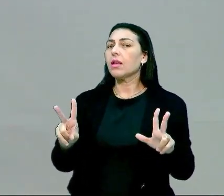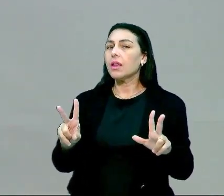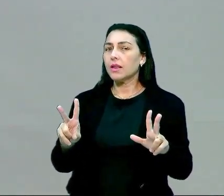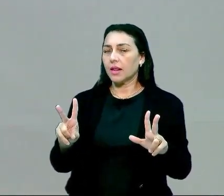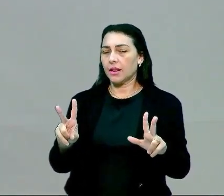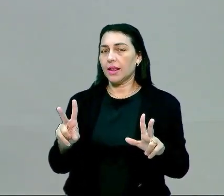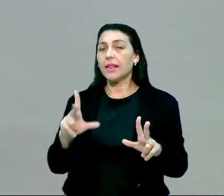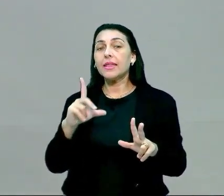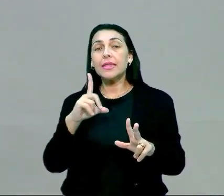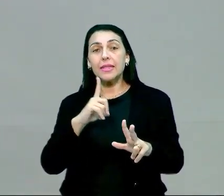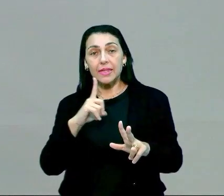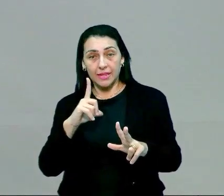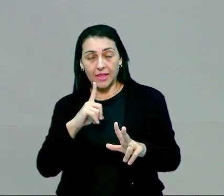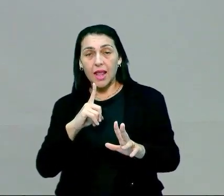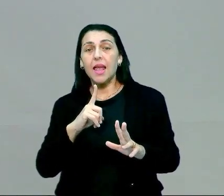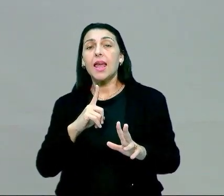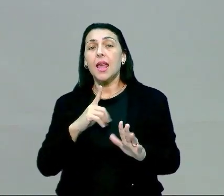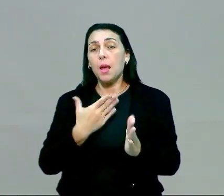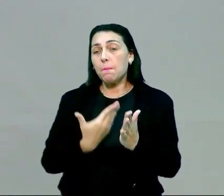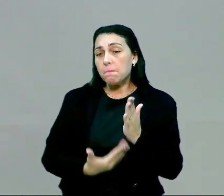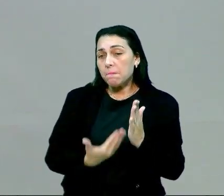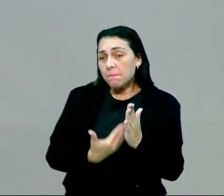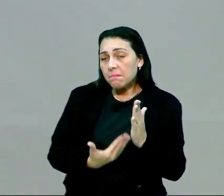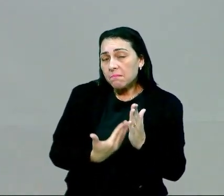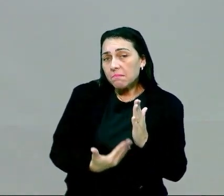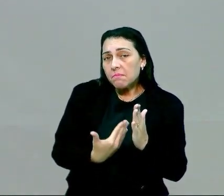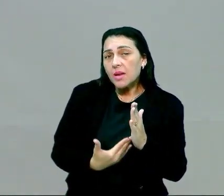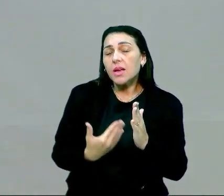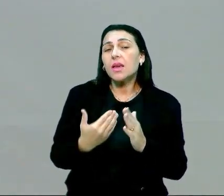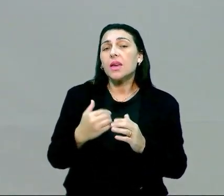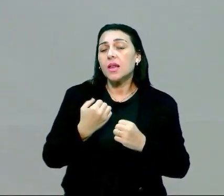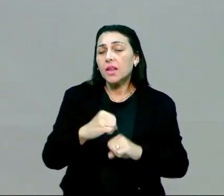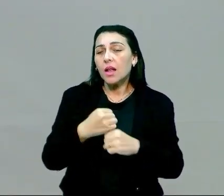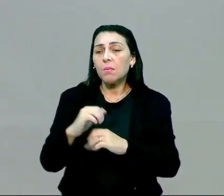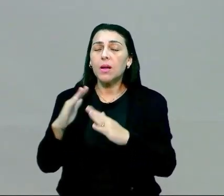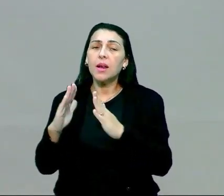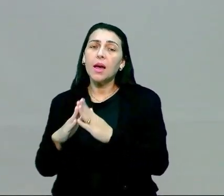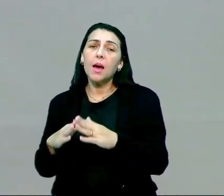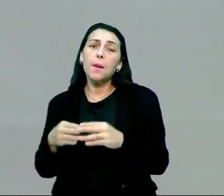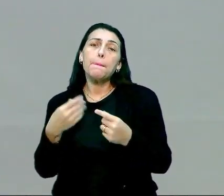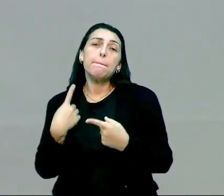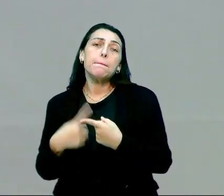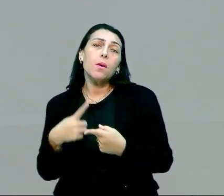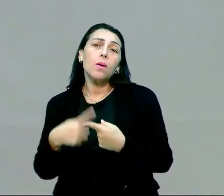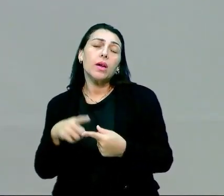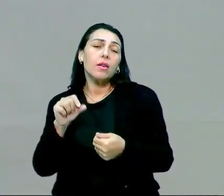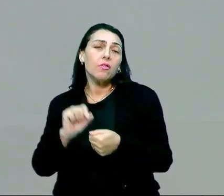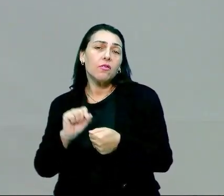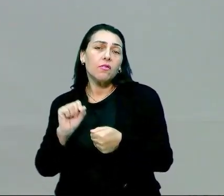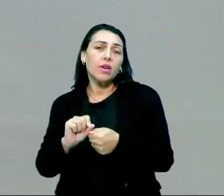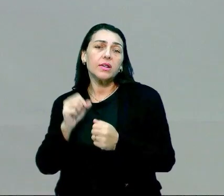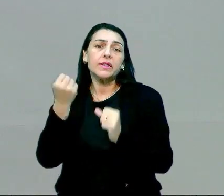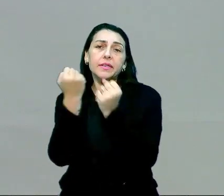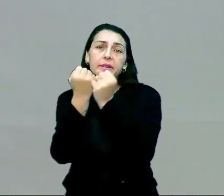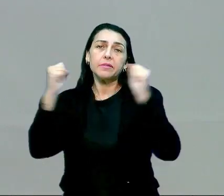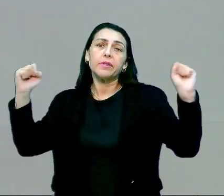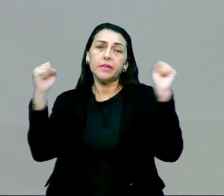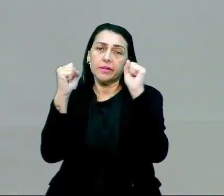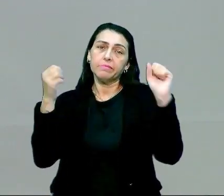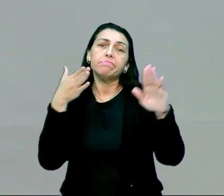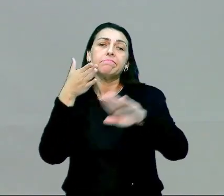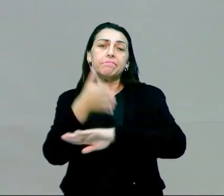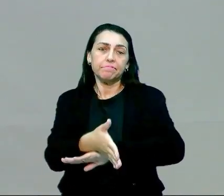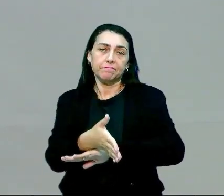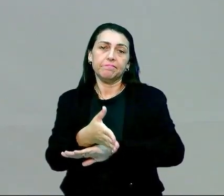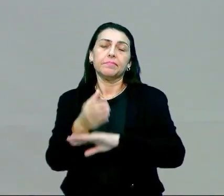está dizendo que ela tem desgaste arrumando a casa. Então, por que ela necessitaria fazer algo tão específico quanto ir a uma